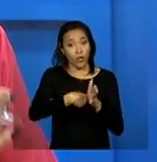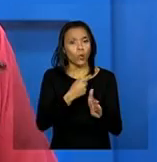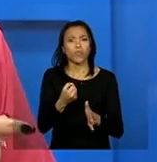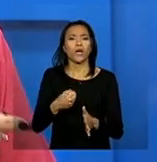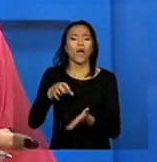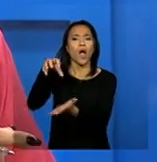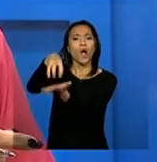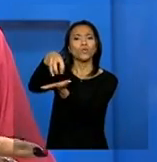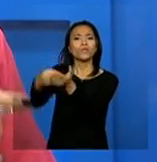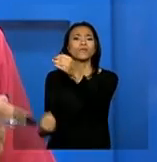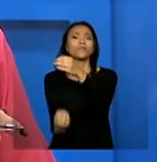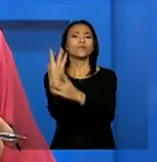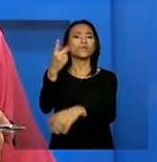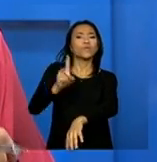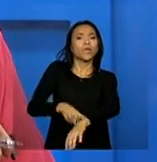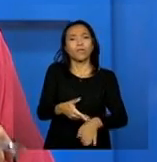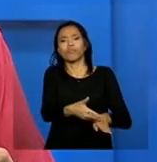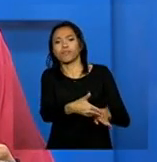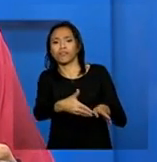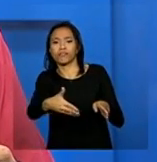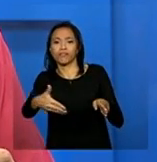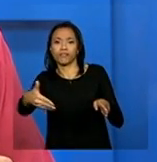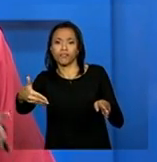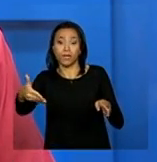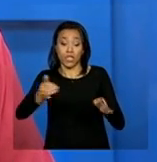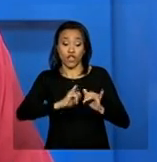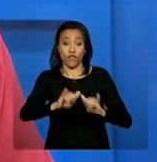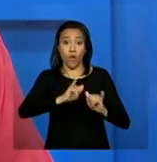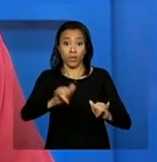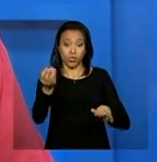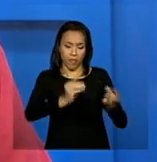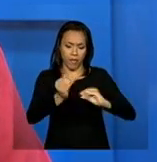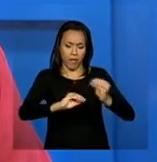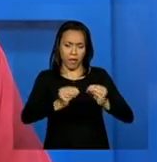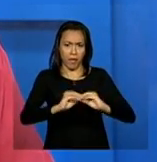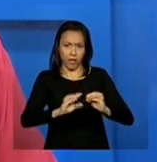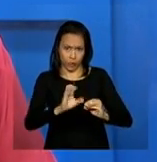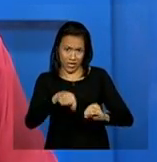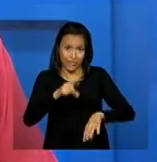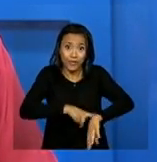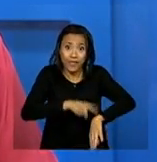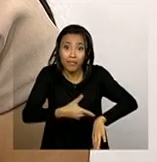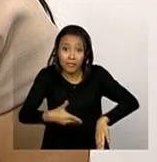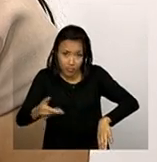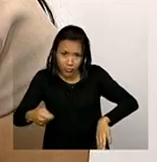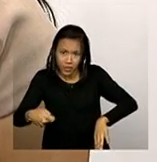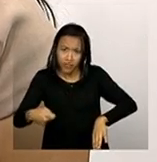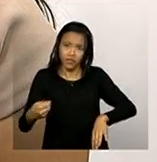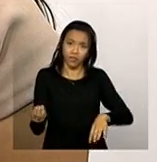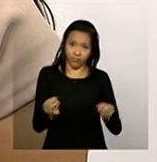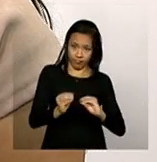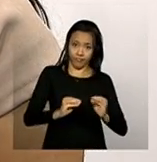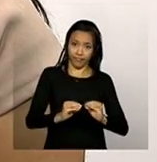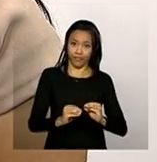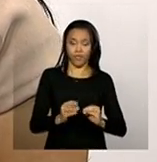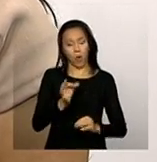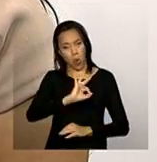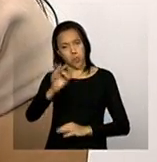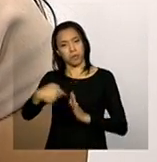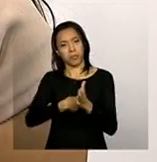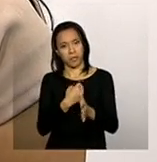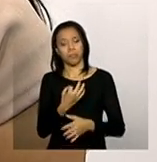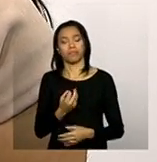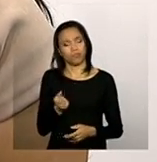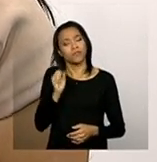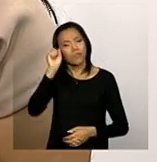inaugurada durante o período de preenchimento do censo. É necessário preencher o questionário? É, ótima pergunta também, Adriana.